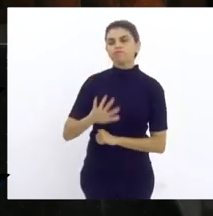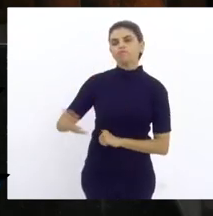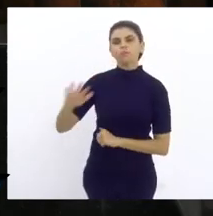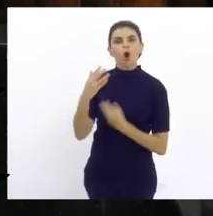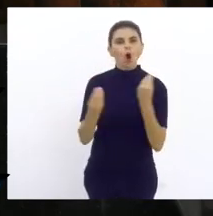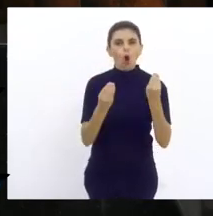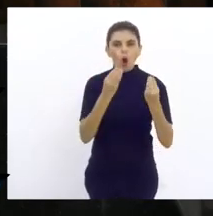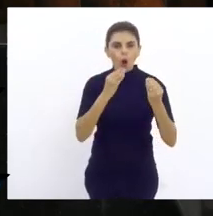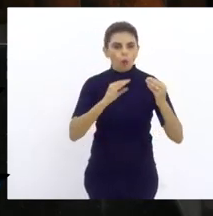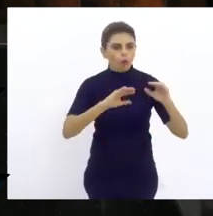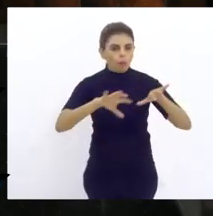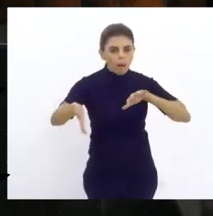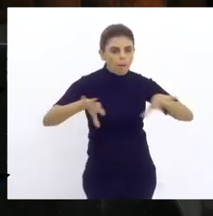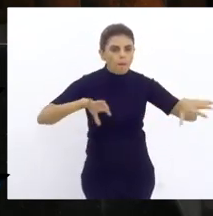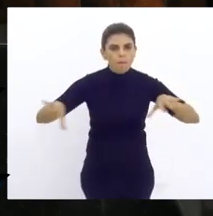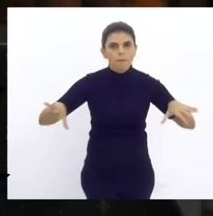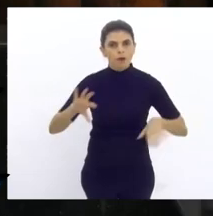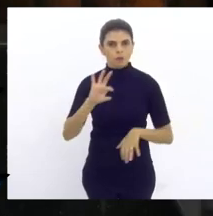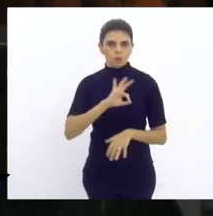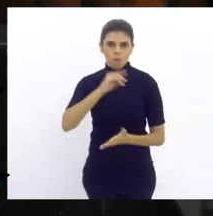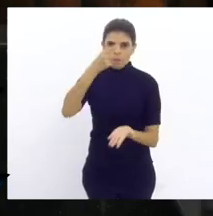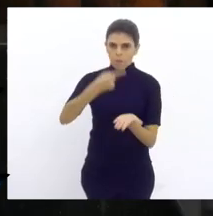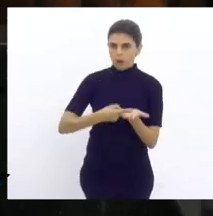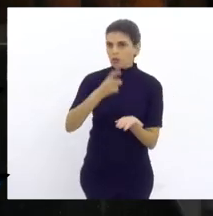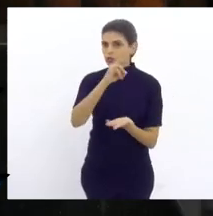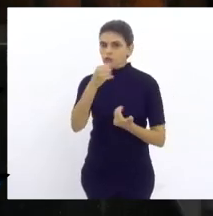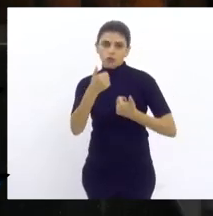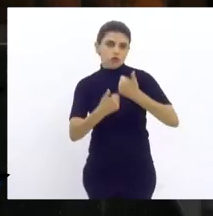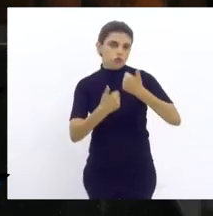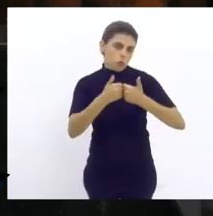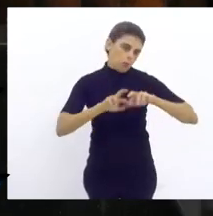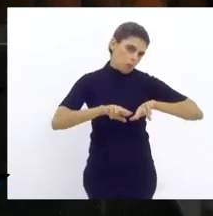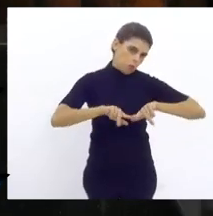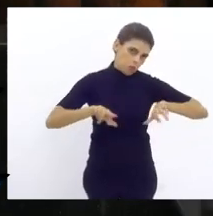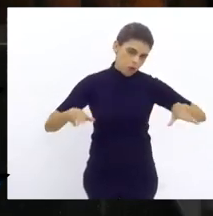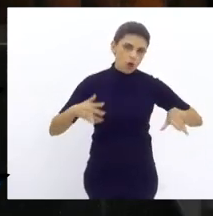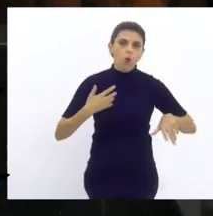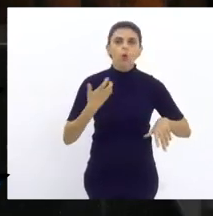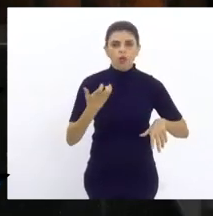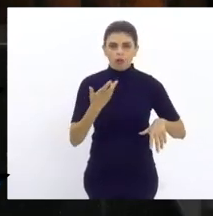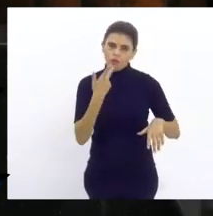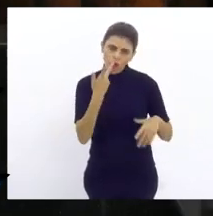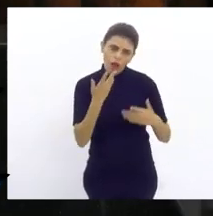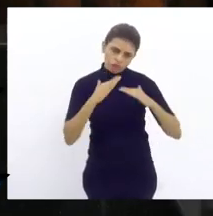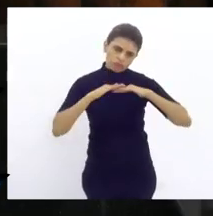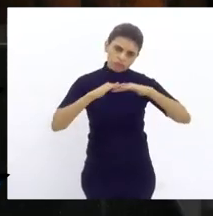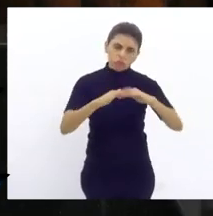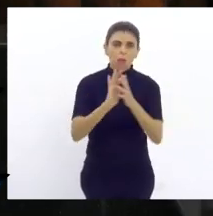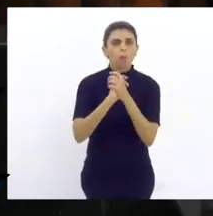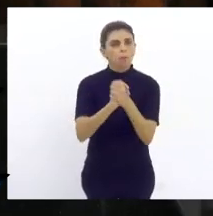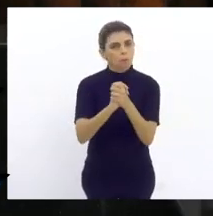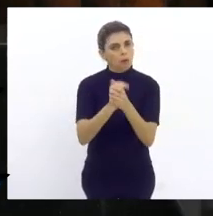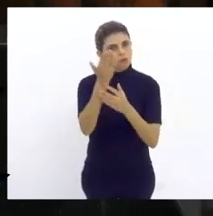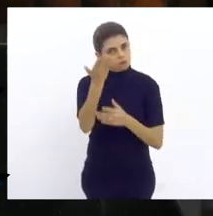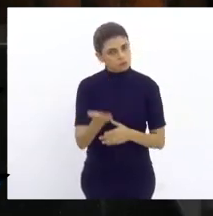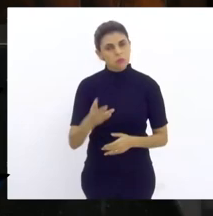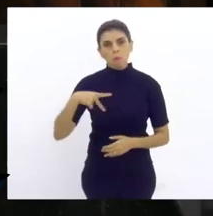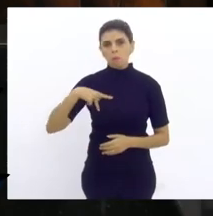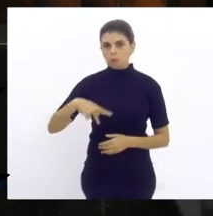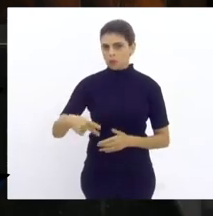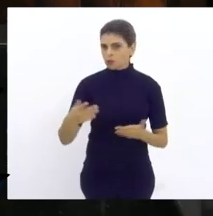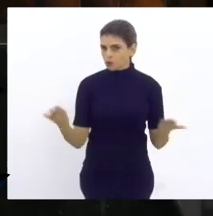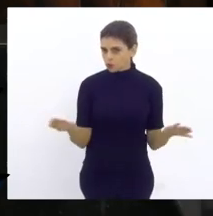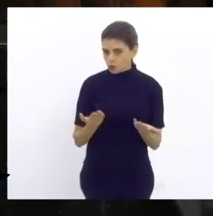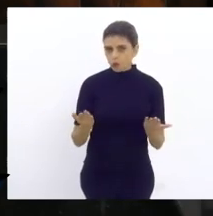sendo distribuído esse policiamento ali no dia do jogo do futebol. É o que eu queria dizer, presidente, parabéns por presidir a